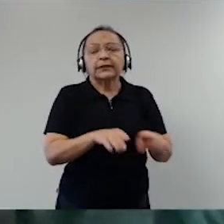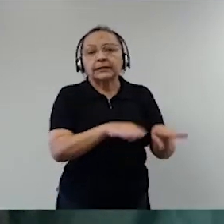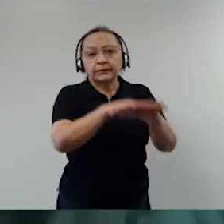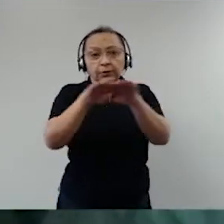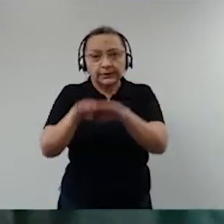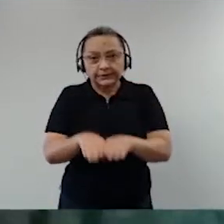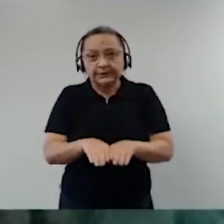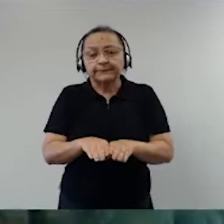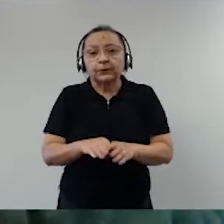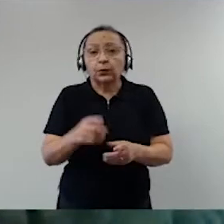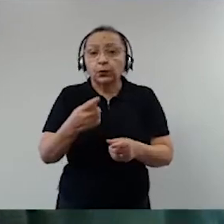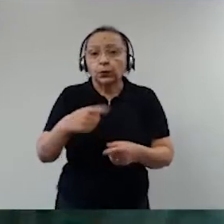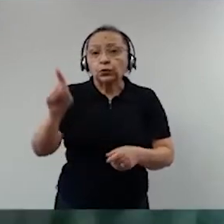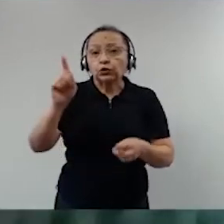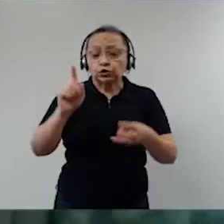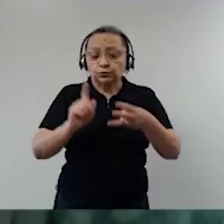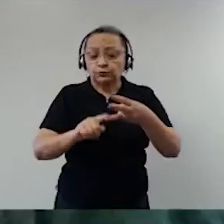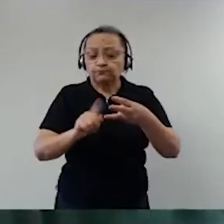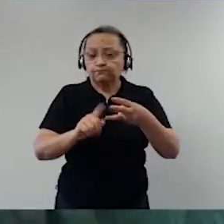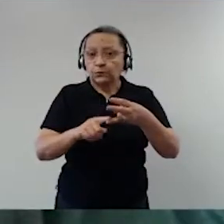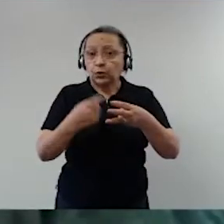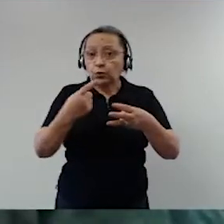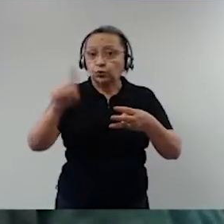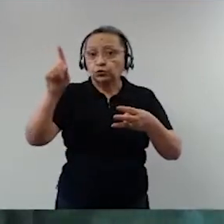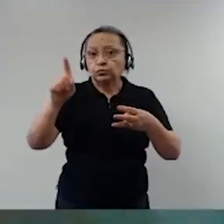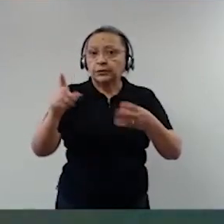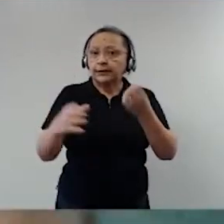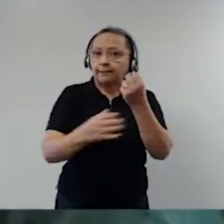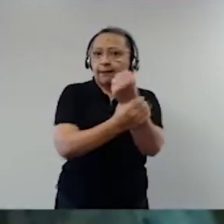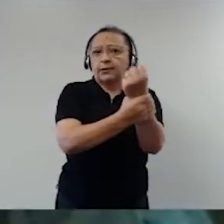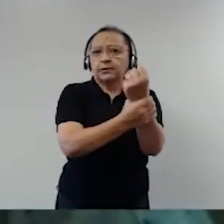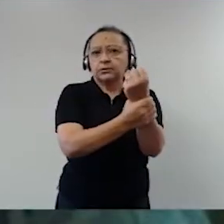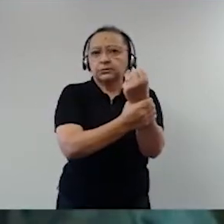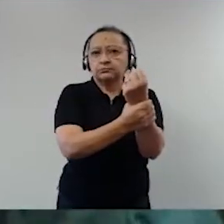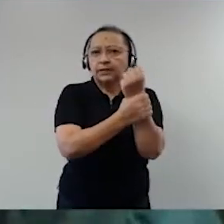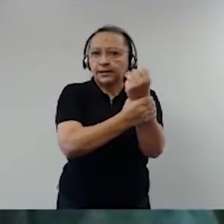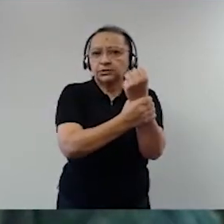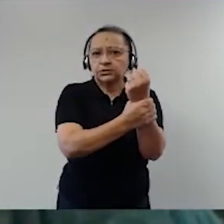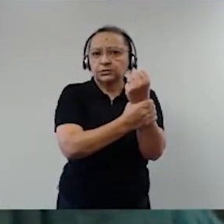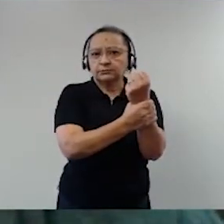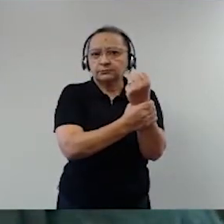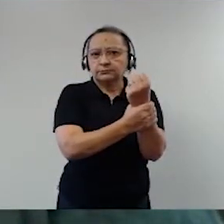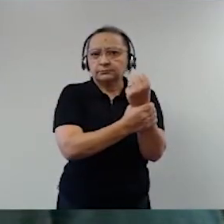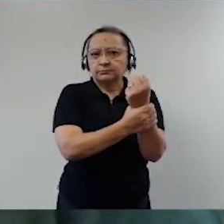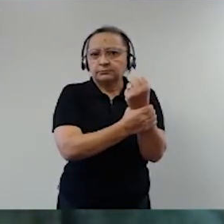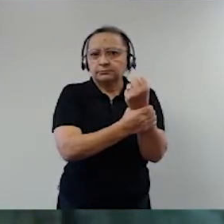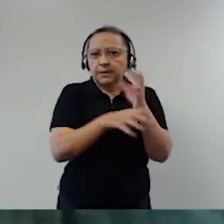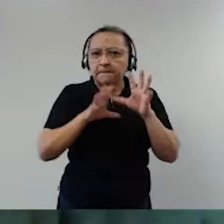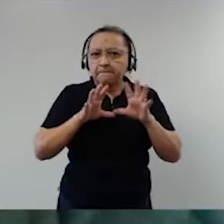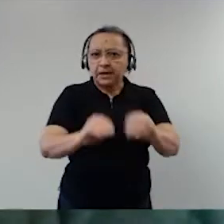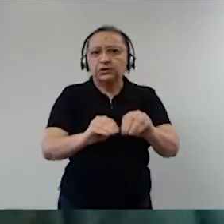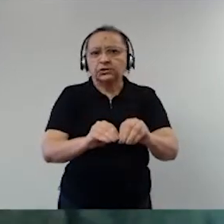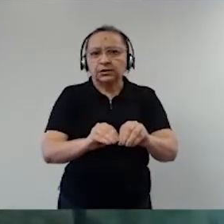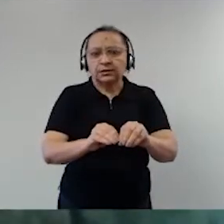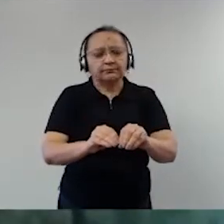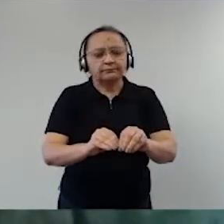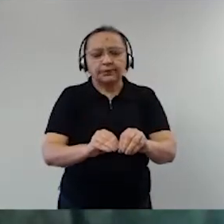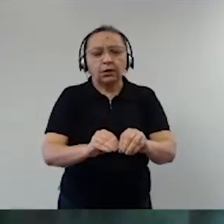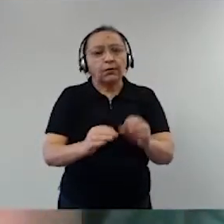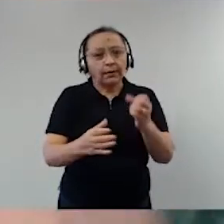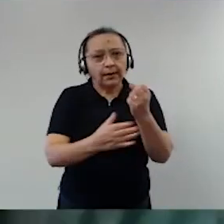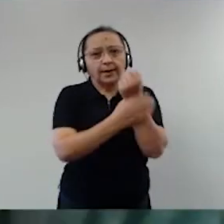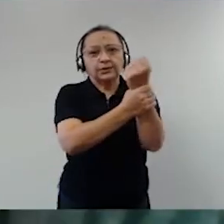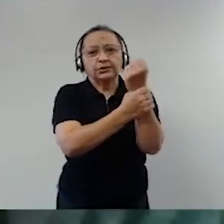o último poder a garantir, a garantir, a garantir, não para romper, seriam as forças armadas. Essa é a minha